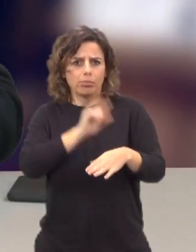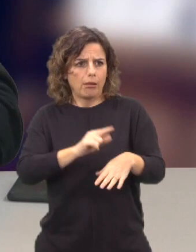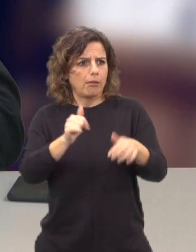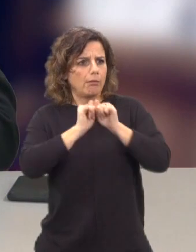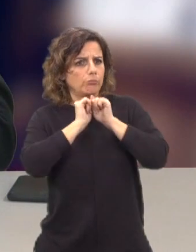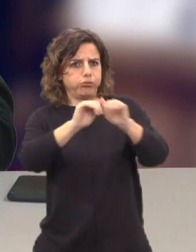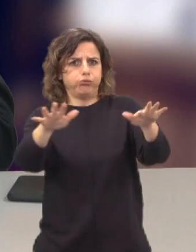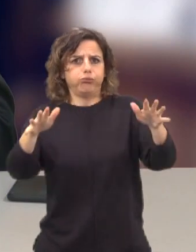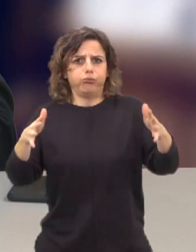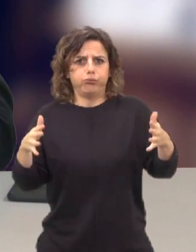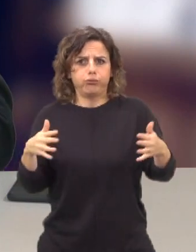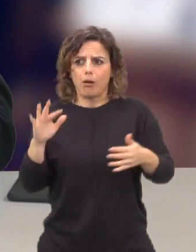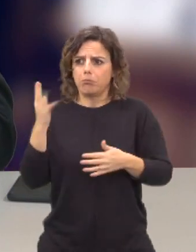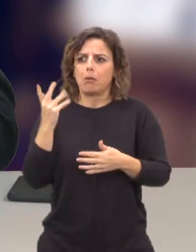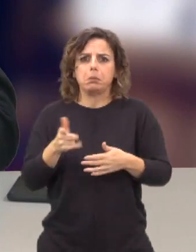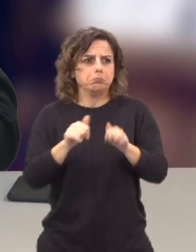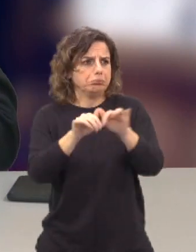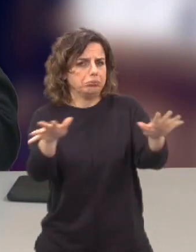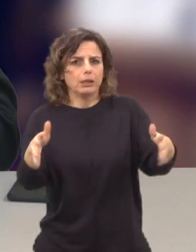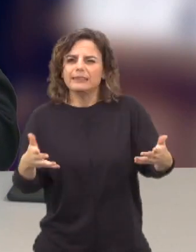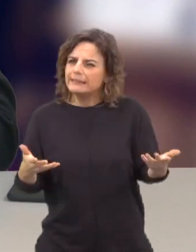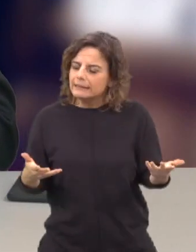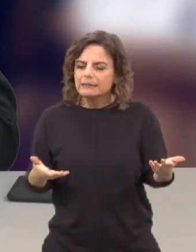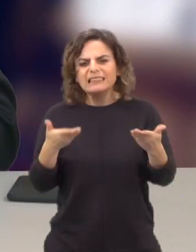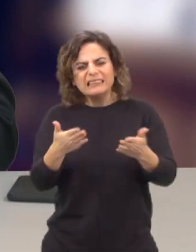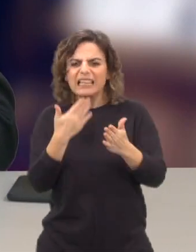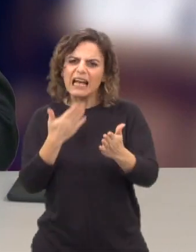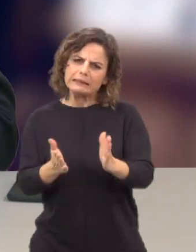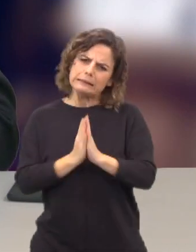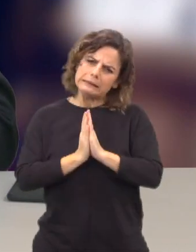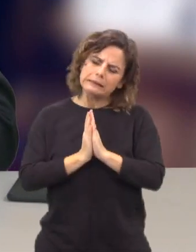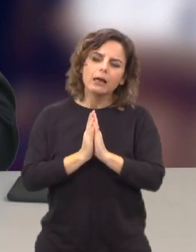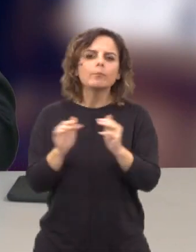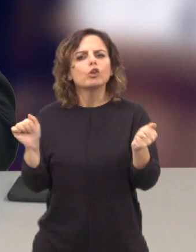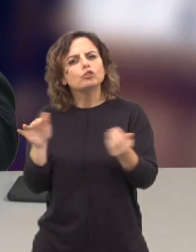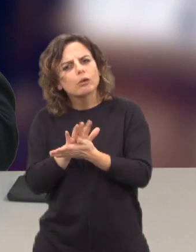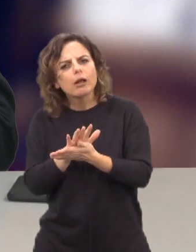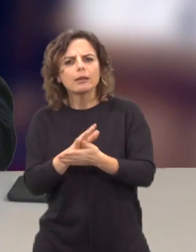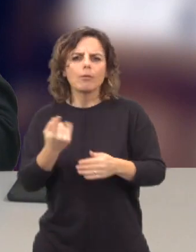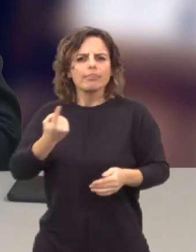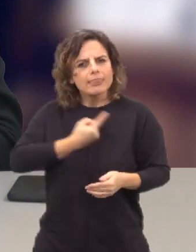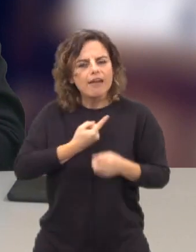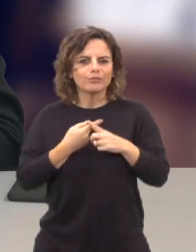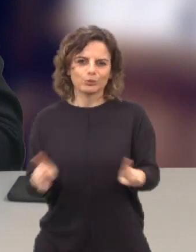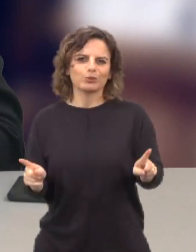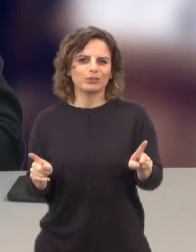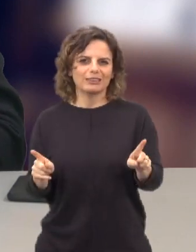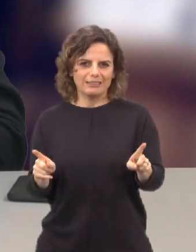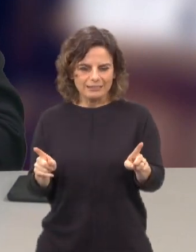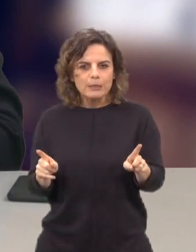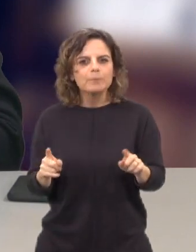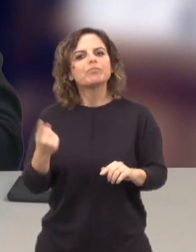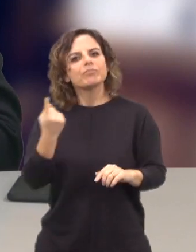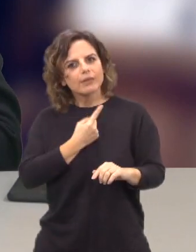transmitir o que está a acontecer. E isso é um apelo também a que o jornalismo deve ser uma coisa diferente.